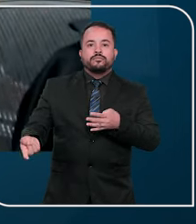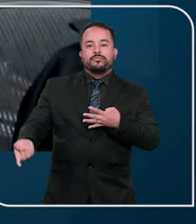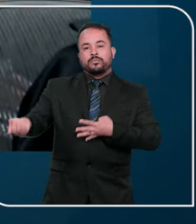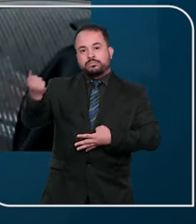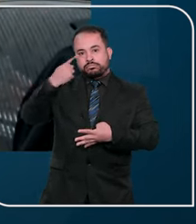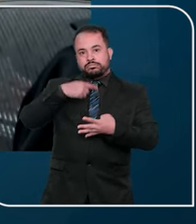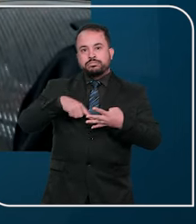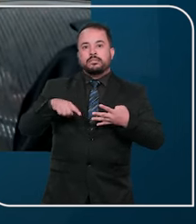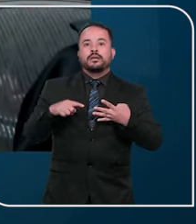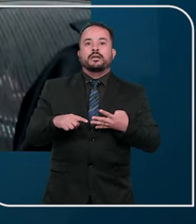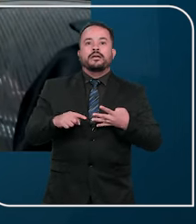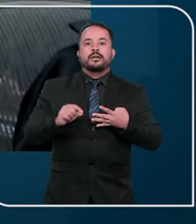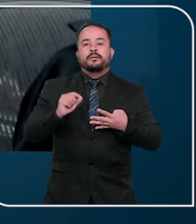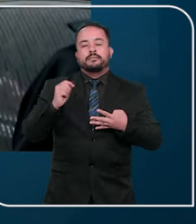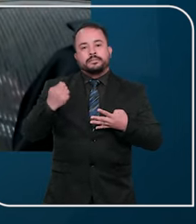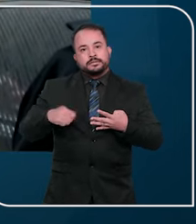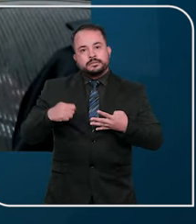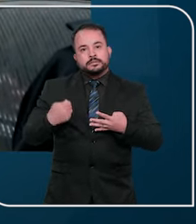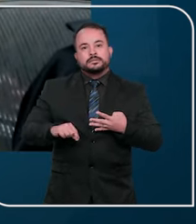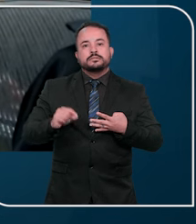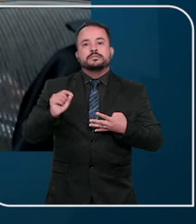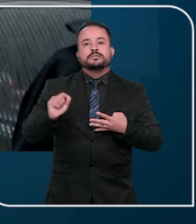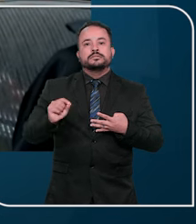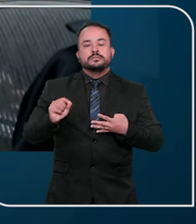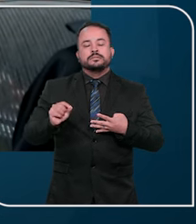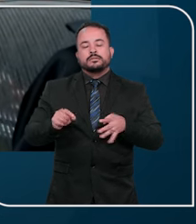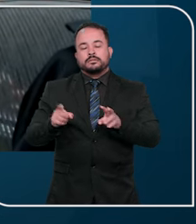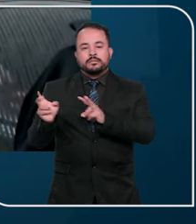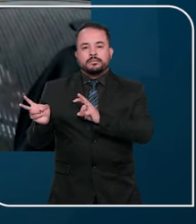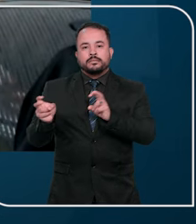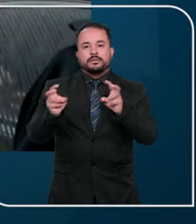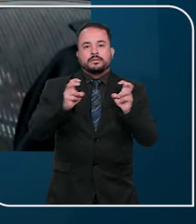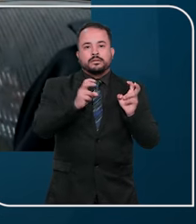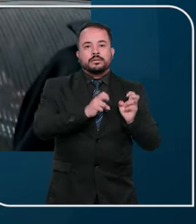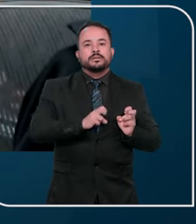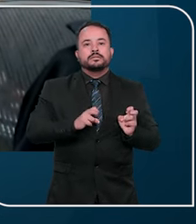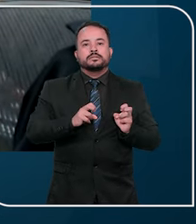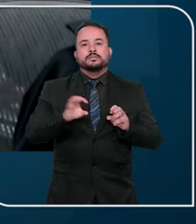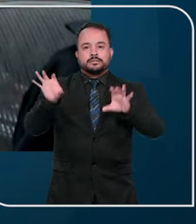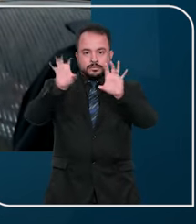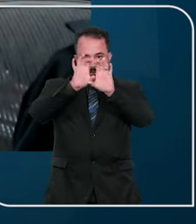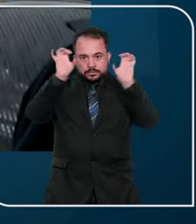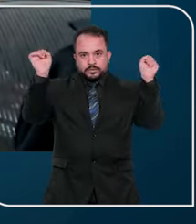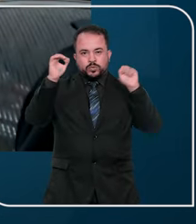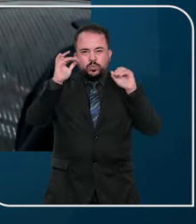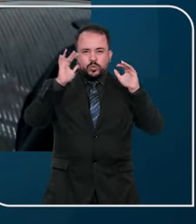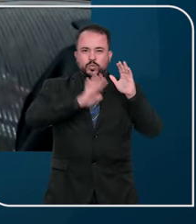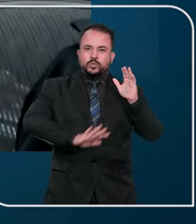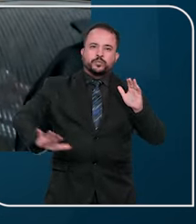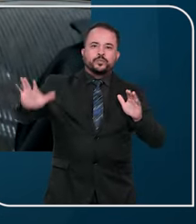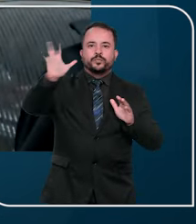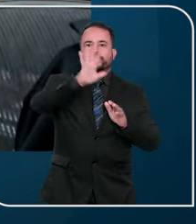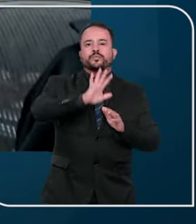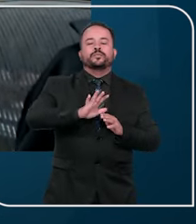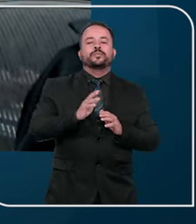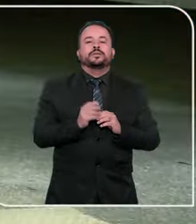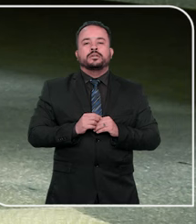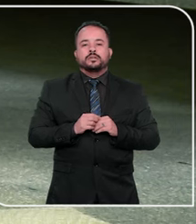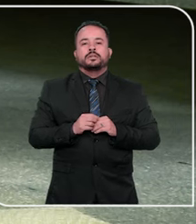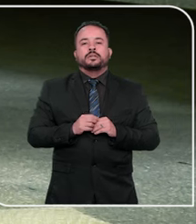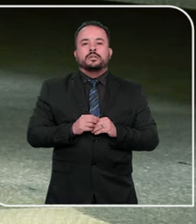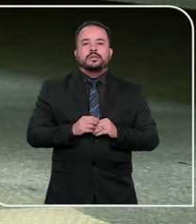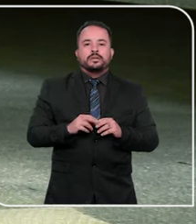voltar a tramitar com o precedente qualificado, tendo de ser observado pelos tribunais em todo o país.